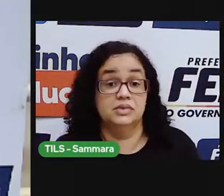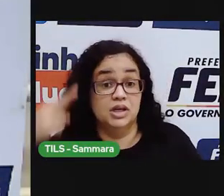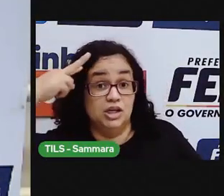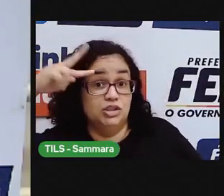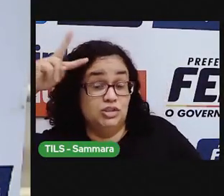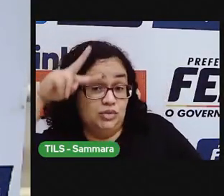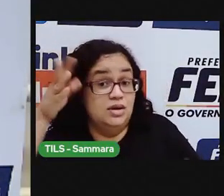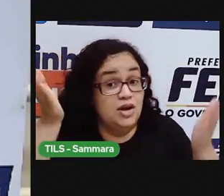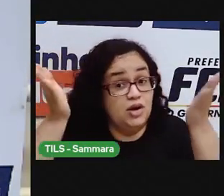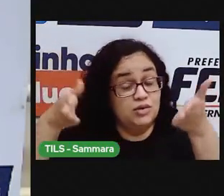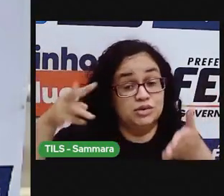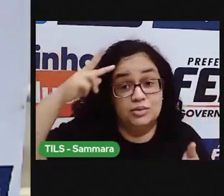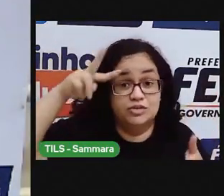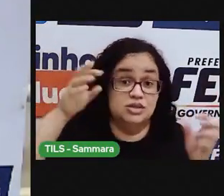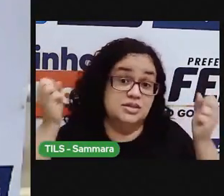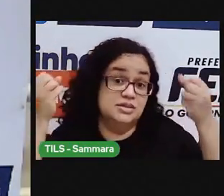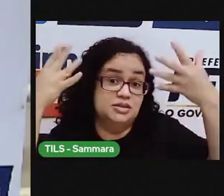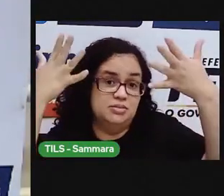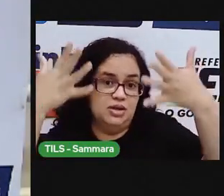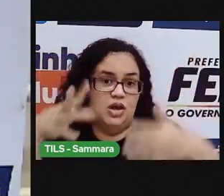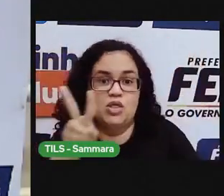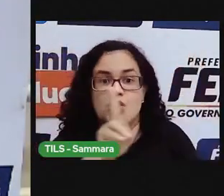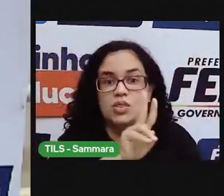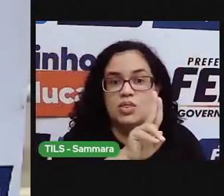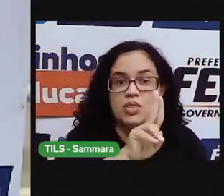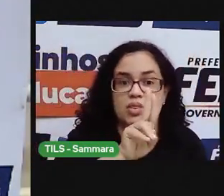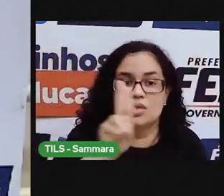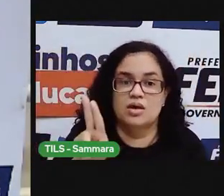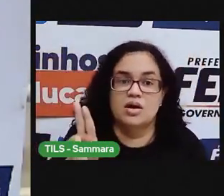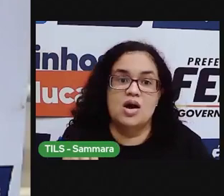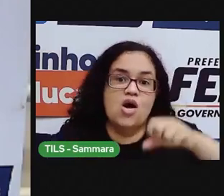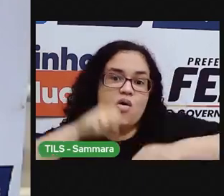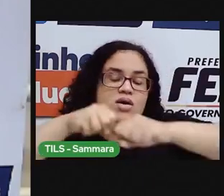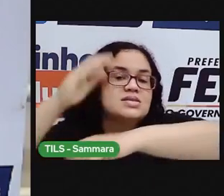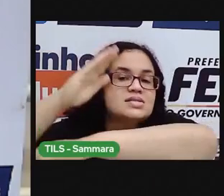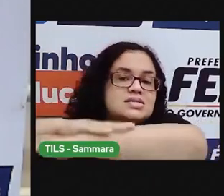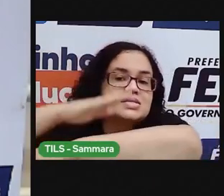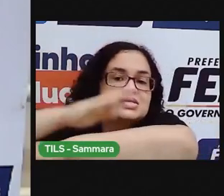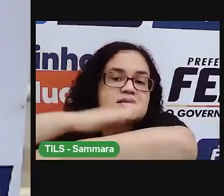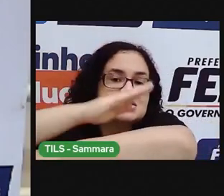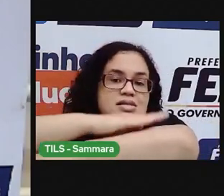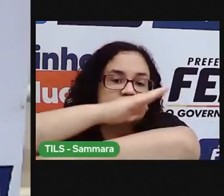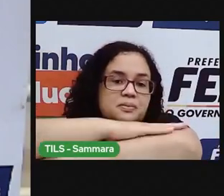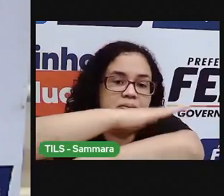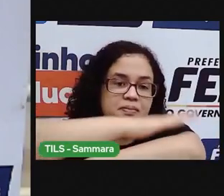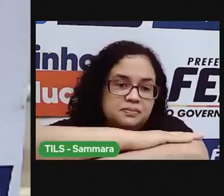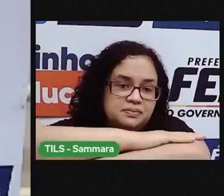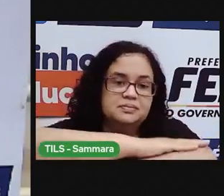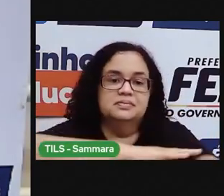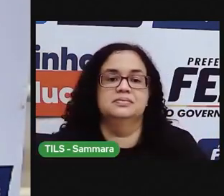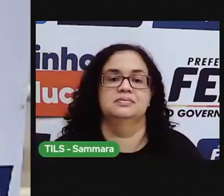A história que a Pró vai contar se chama A Corrida dos Sapinhos.